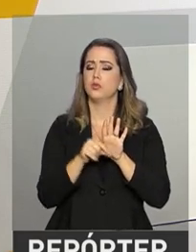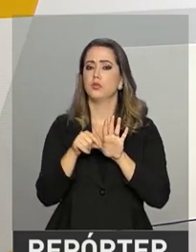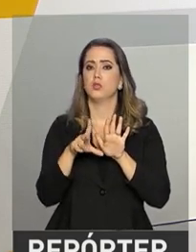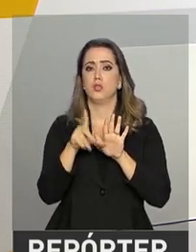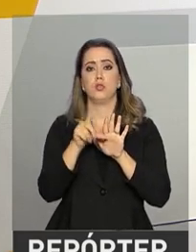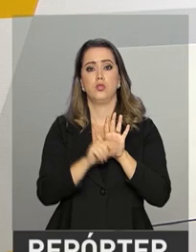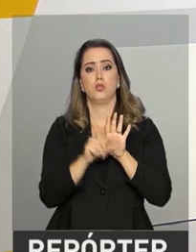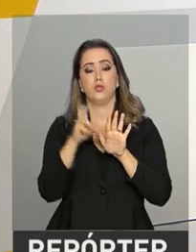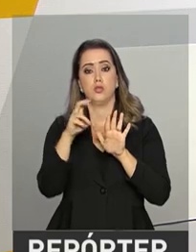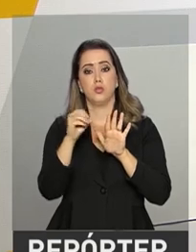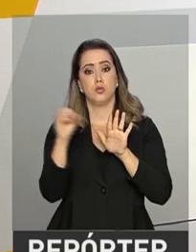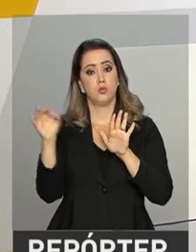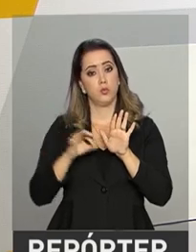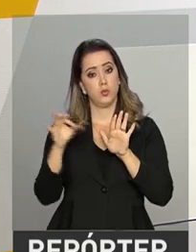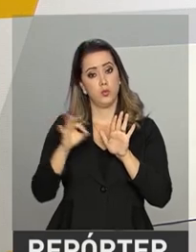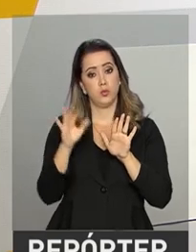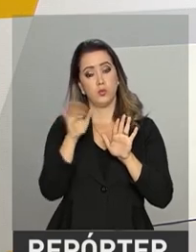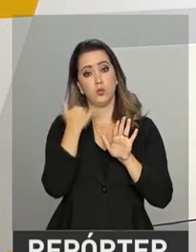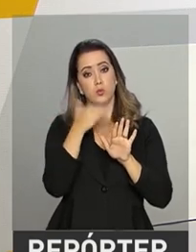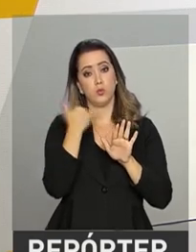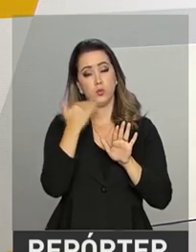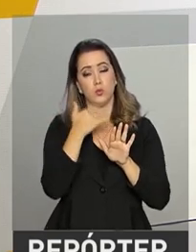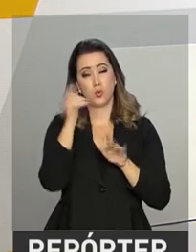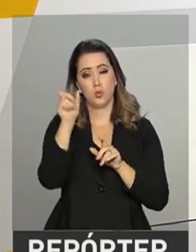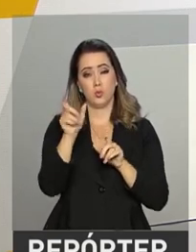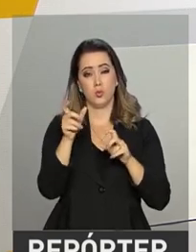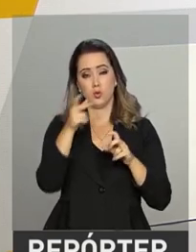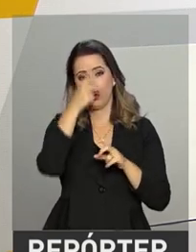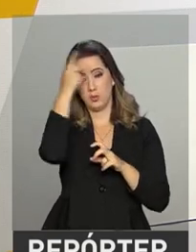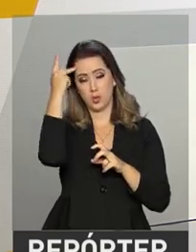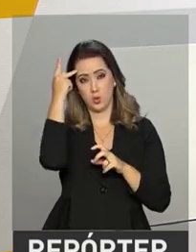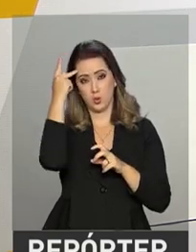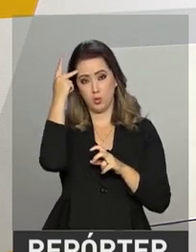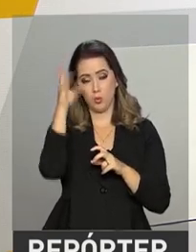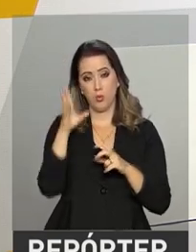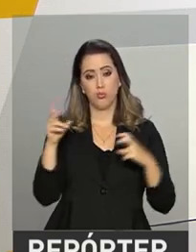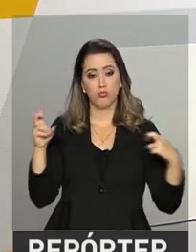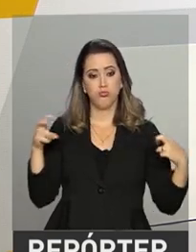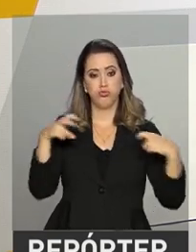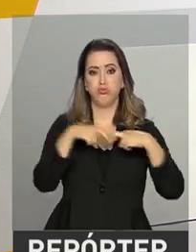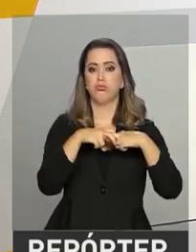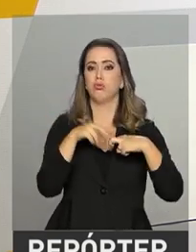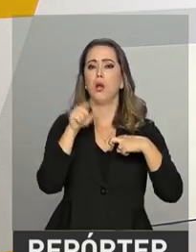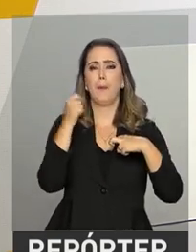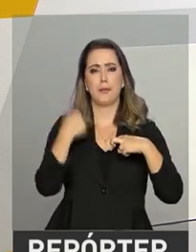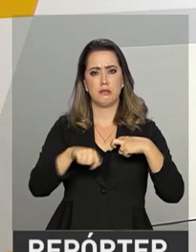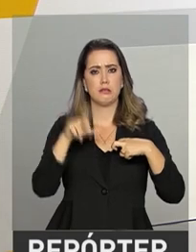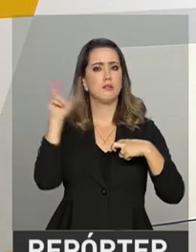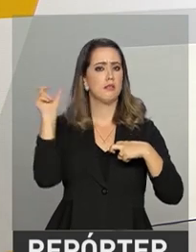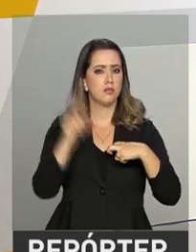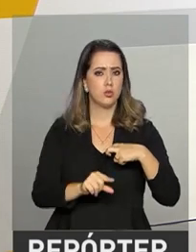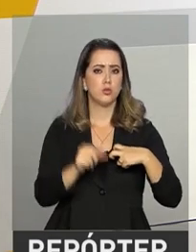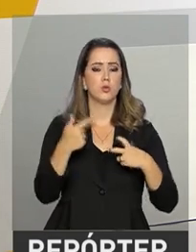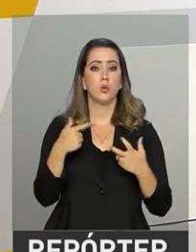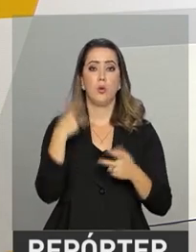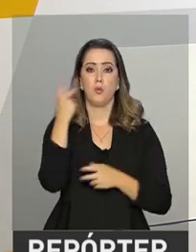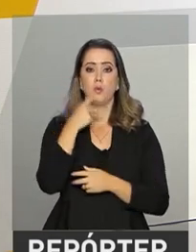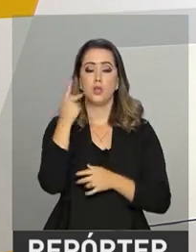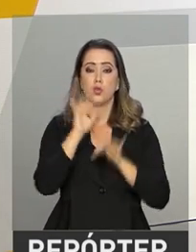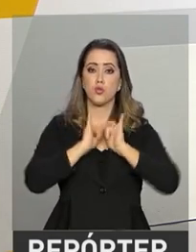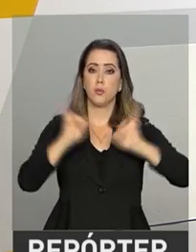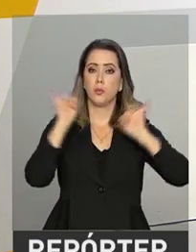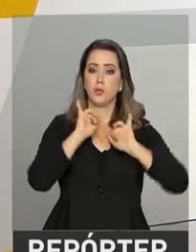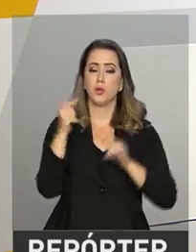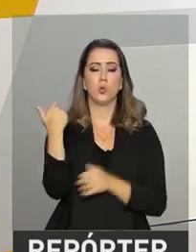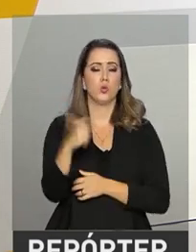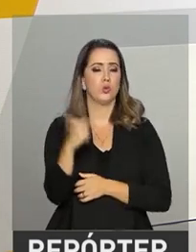até 50% dos números de acidentados. Esse número é possível através de uma grande política pública que não existia